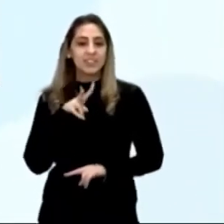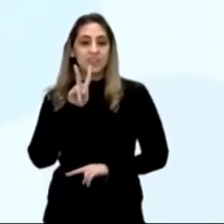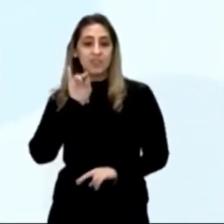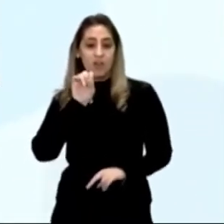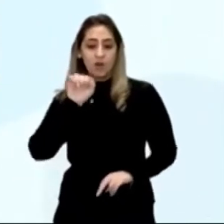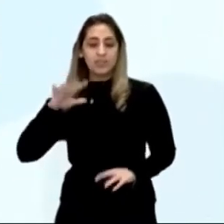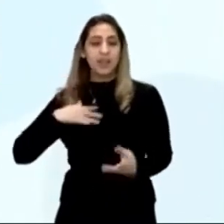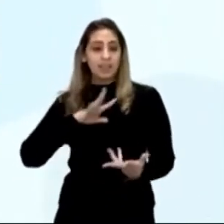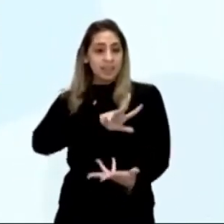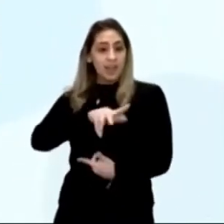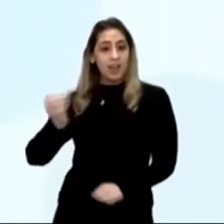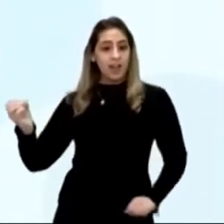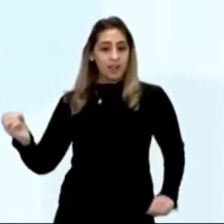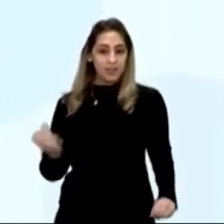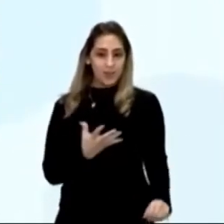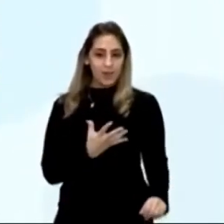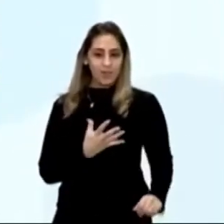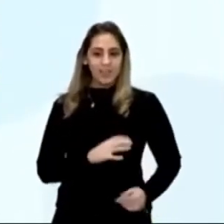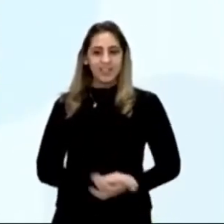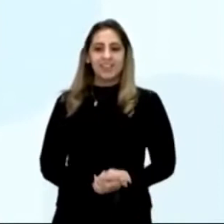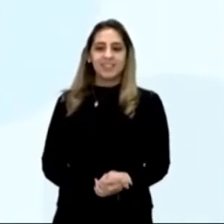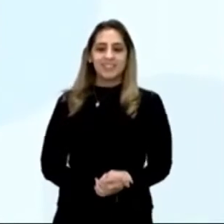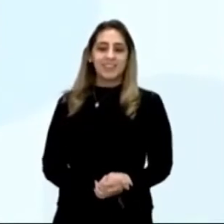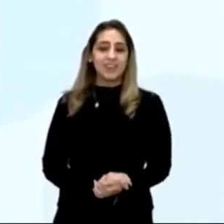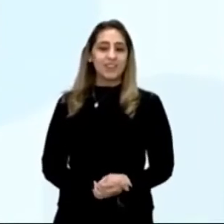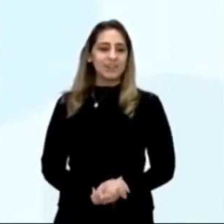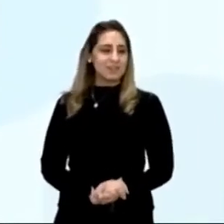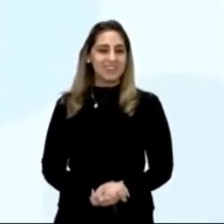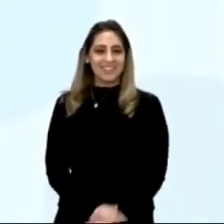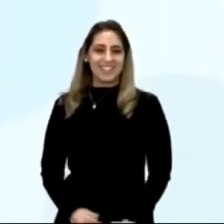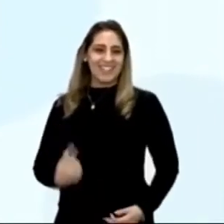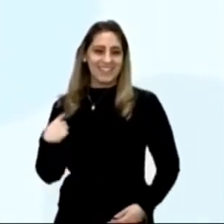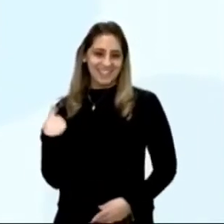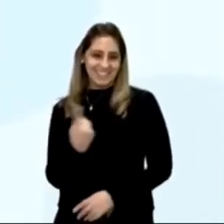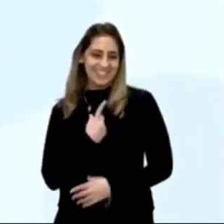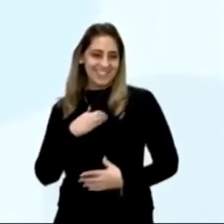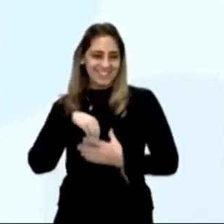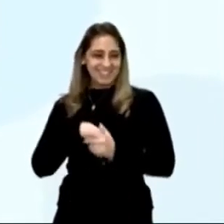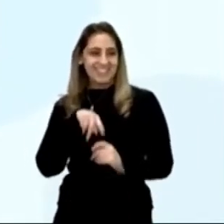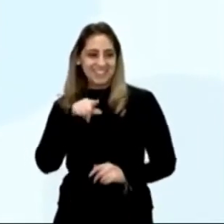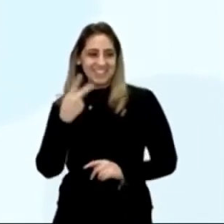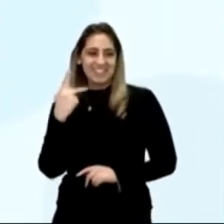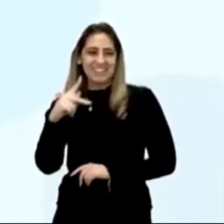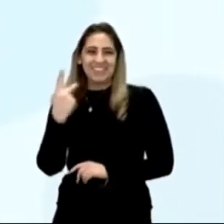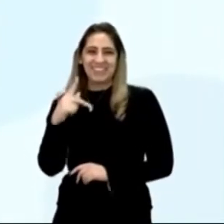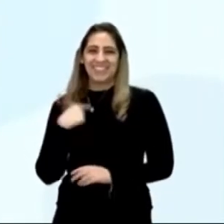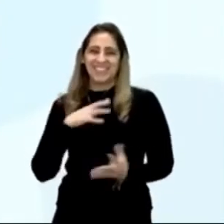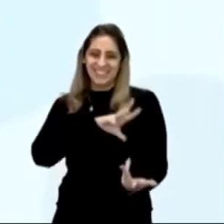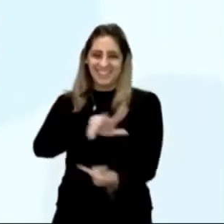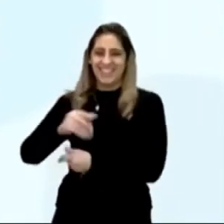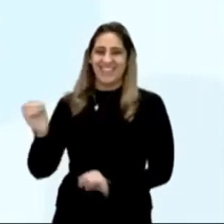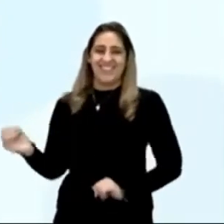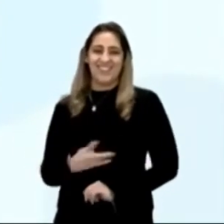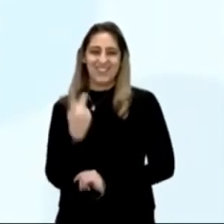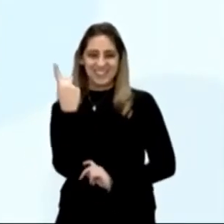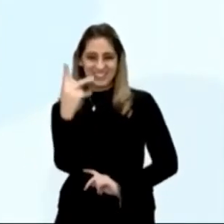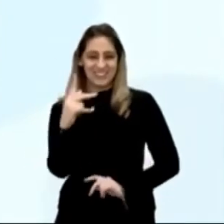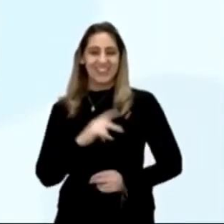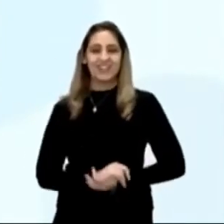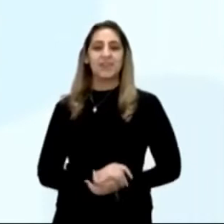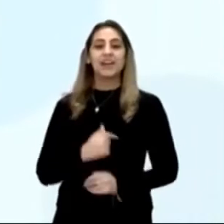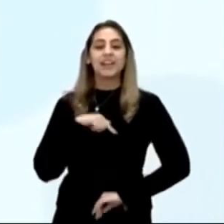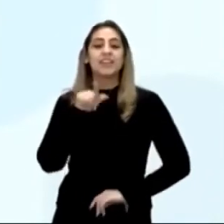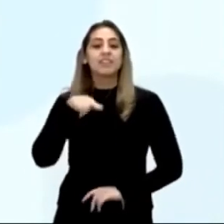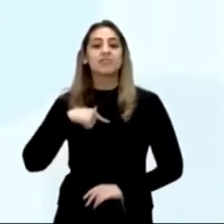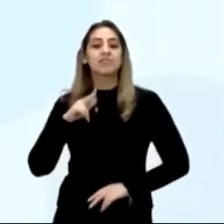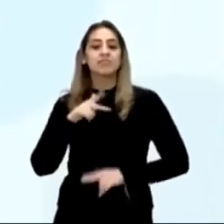terra nova, neste momento, ele já fala, essa terra, Senhor, rei, é sua, a terra nova é sua, tá bom, que hora